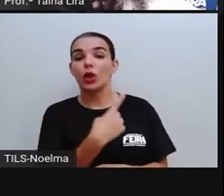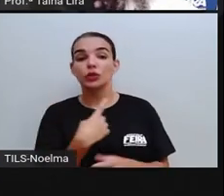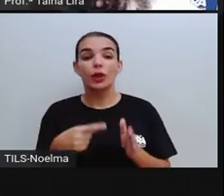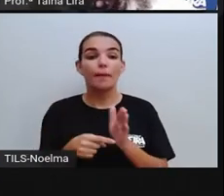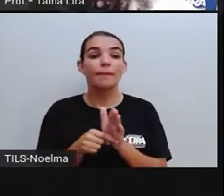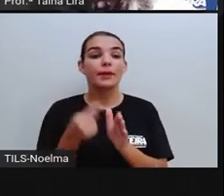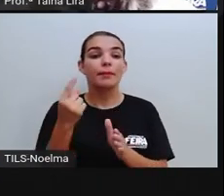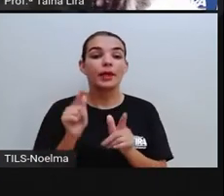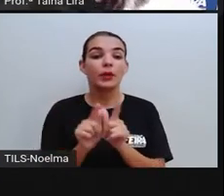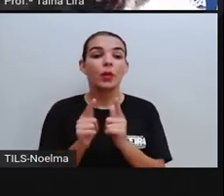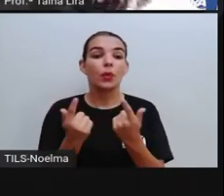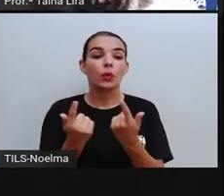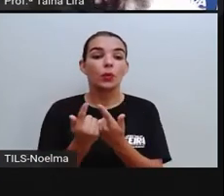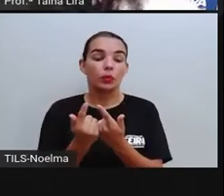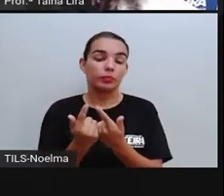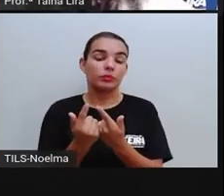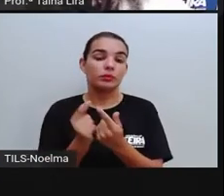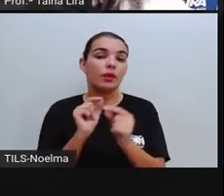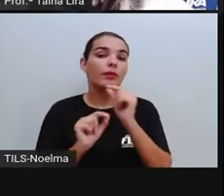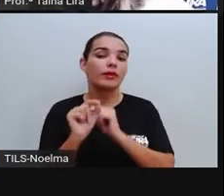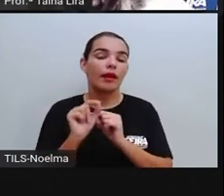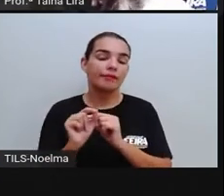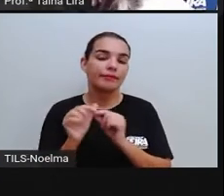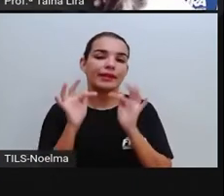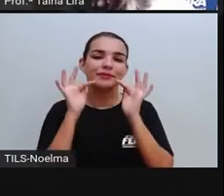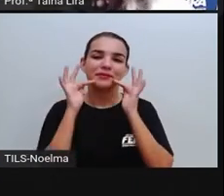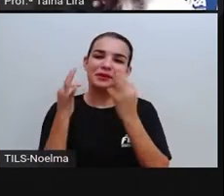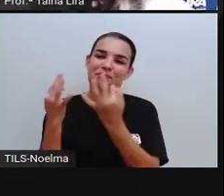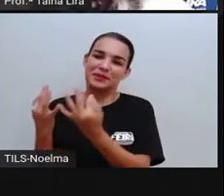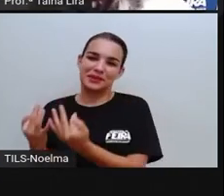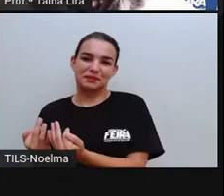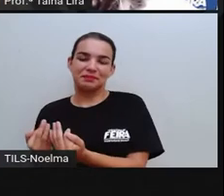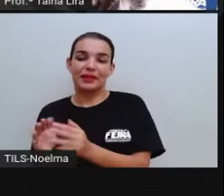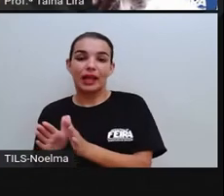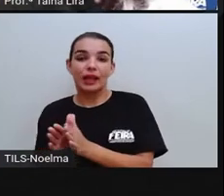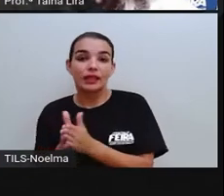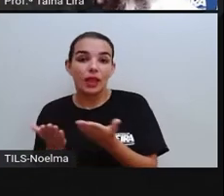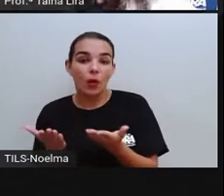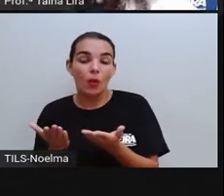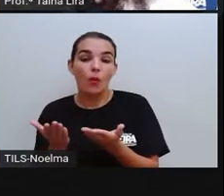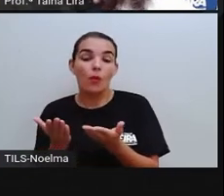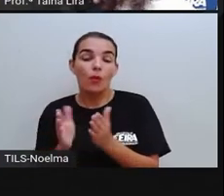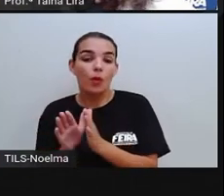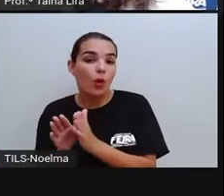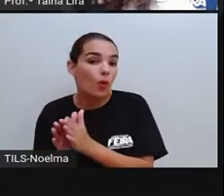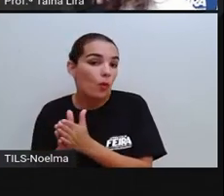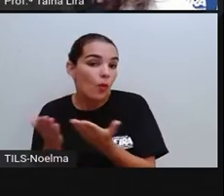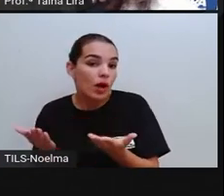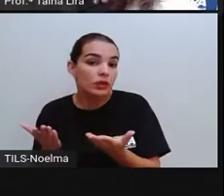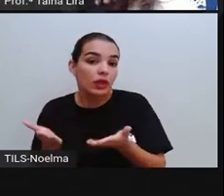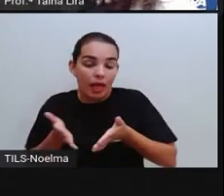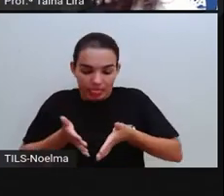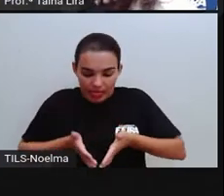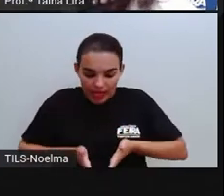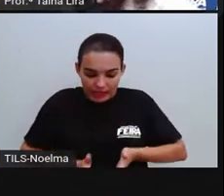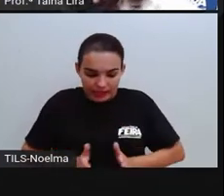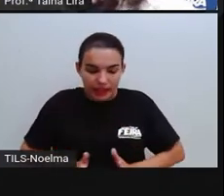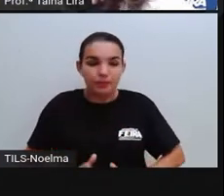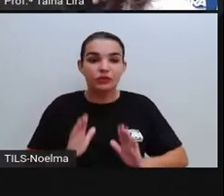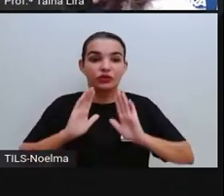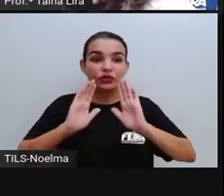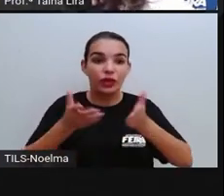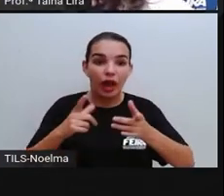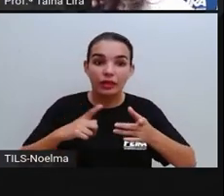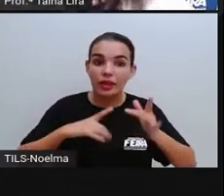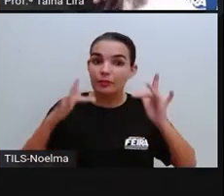é a família. Então, quando nós nascemos, nós já começamos a conviver aí